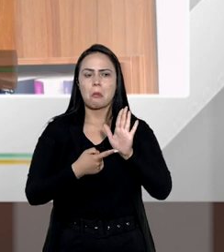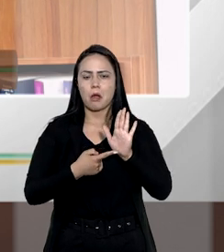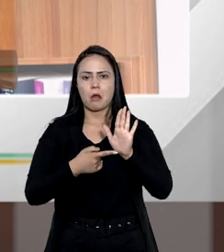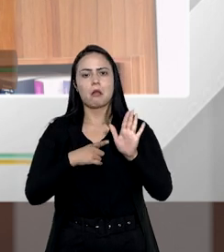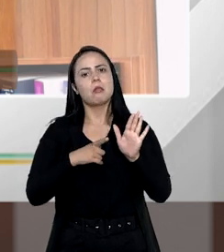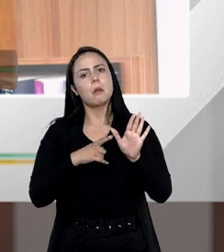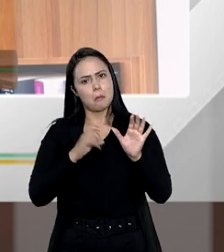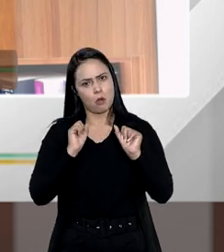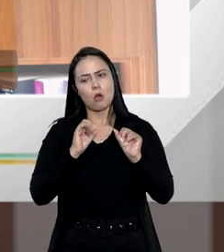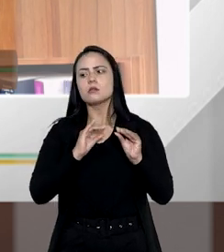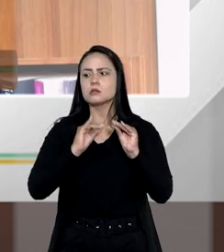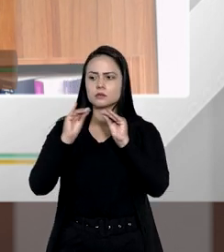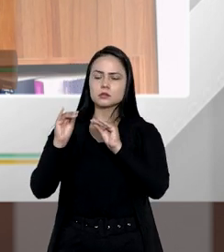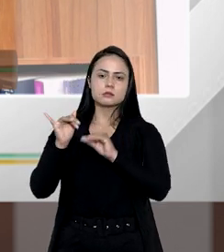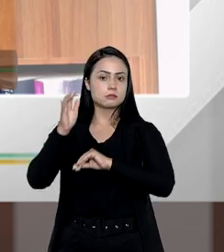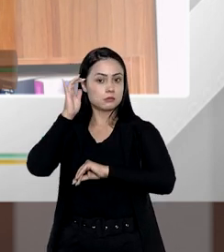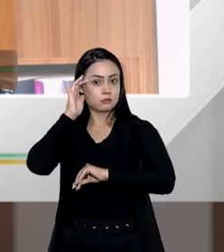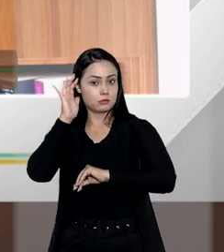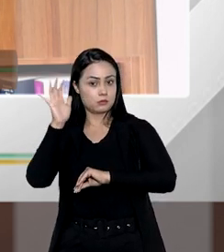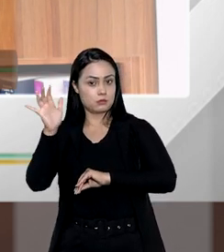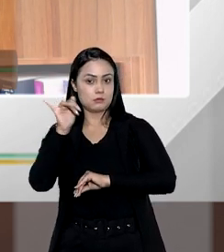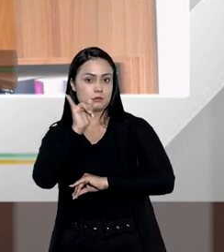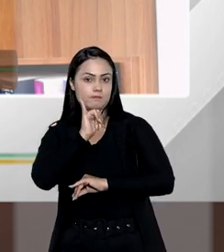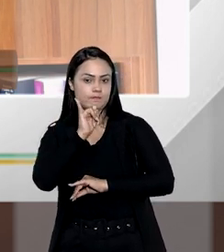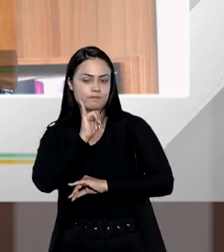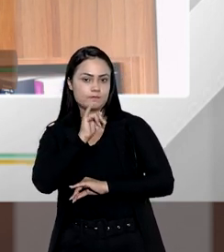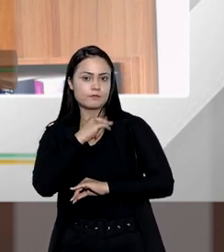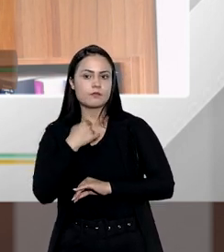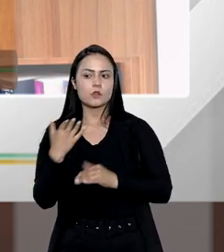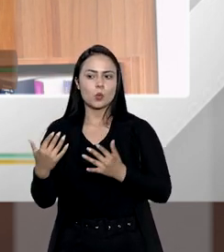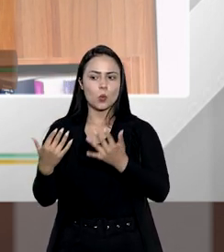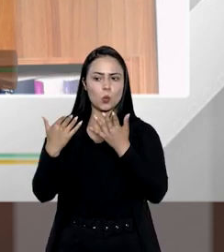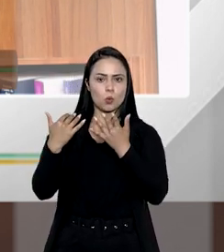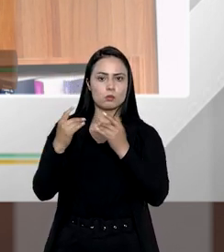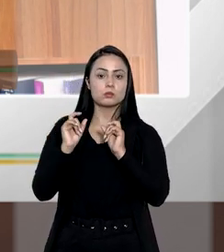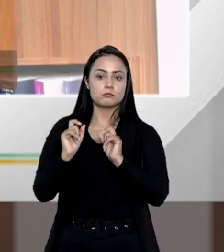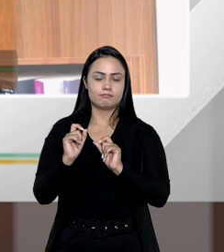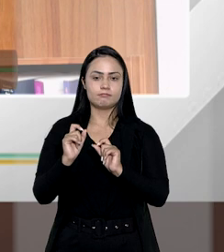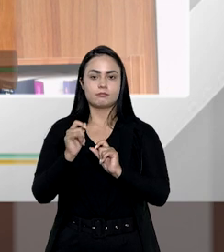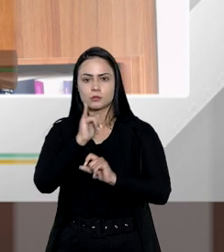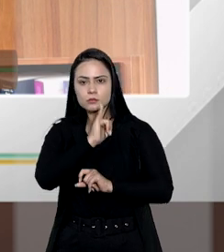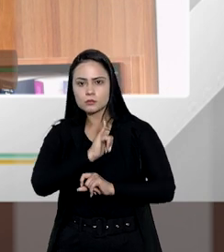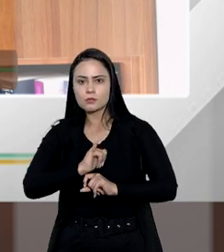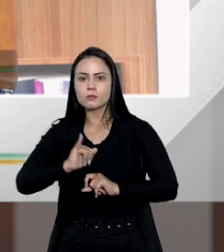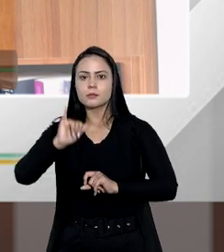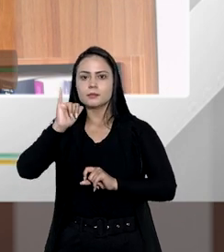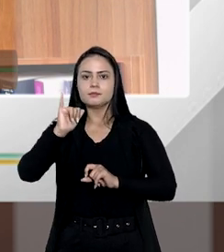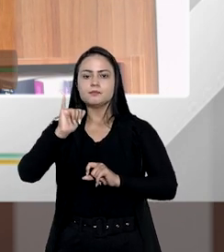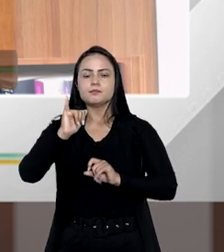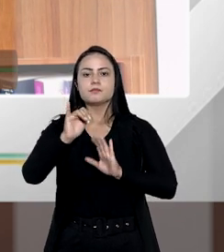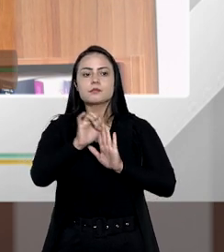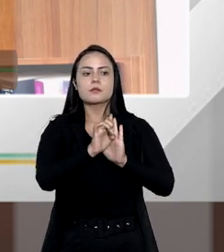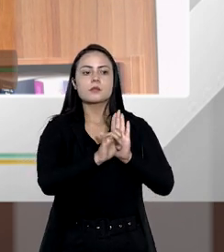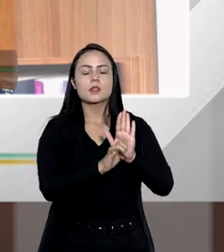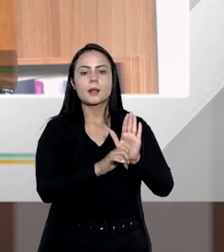podem ser transferidos. Vamos imaginar, para exemplificar para quem nos assiste, alguma publicação editorial que o espectador